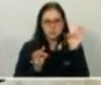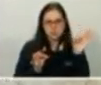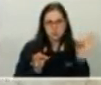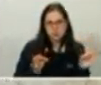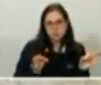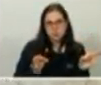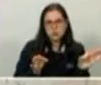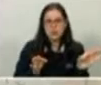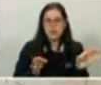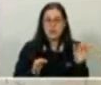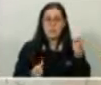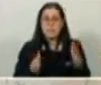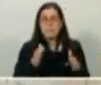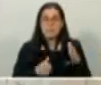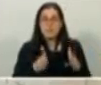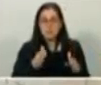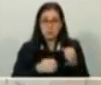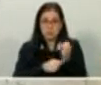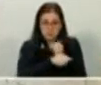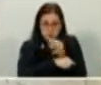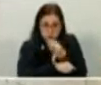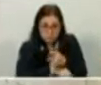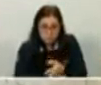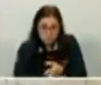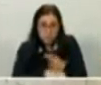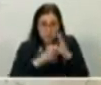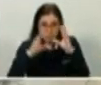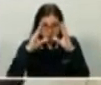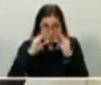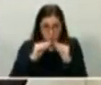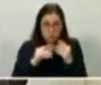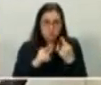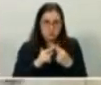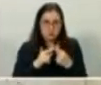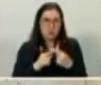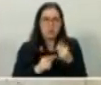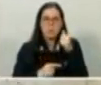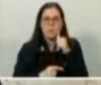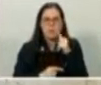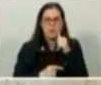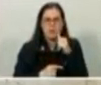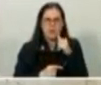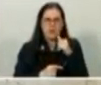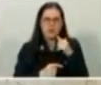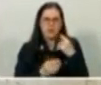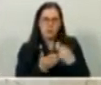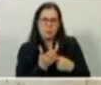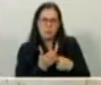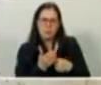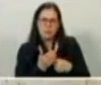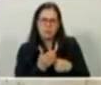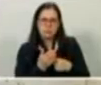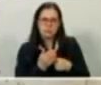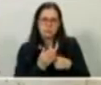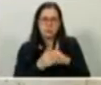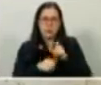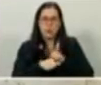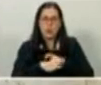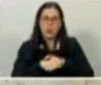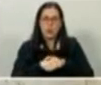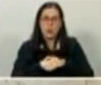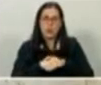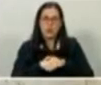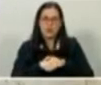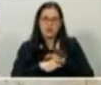aceita pelas mulheres que trabalham, que têm algum compromisso depois das 10 da noite, e que veem o problema, e os idosos